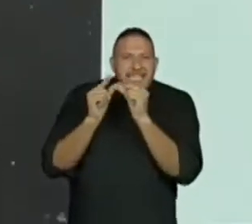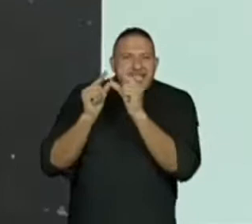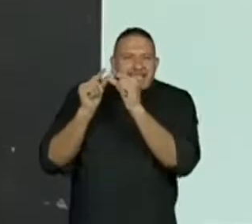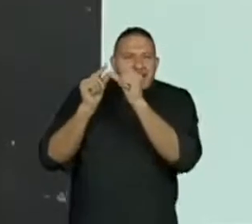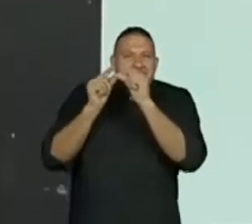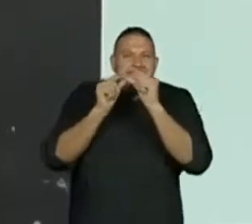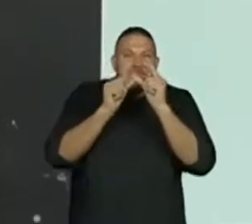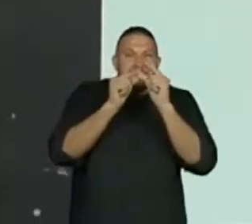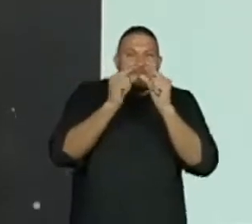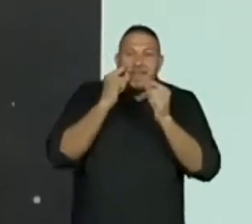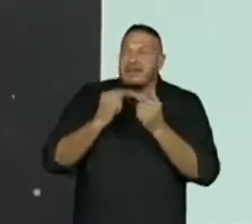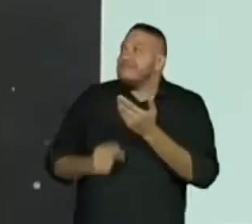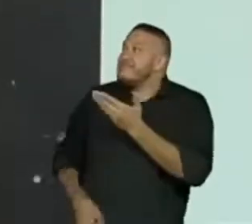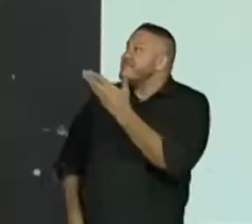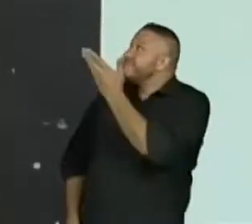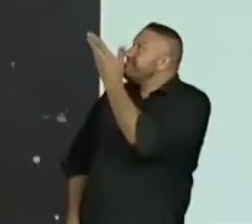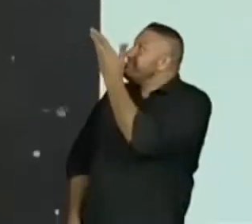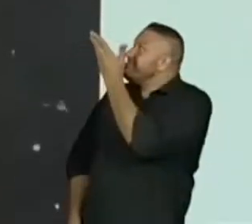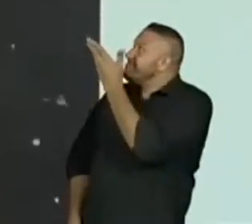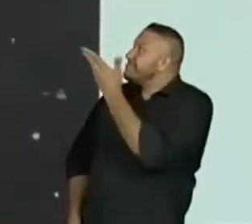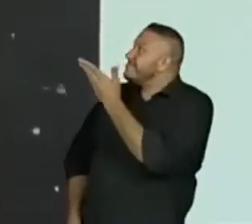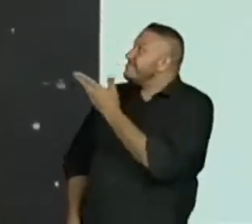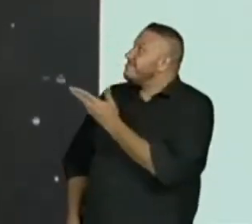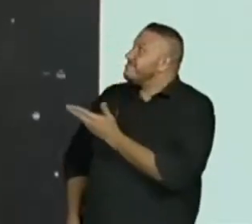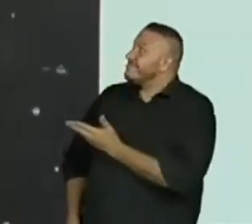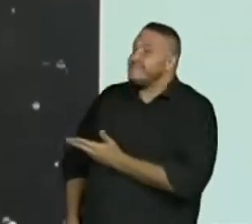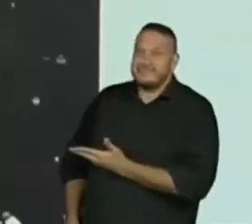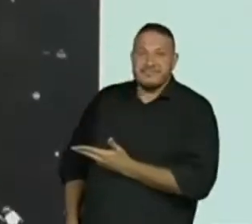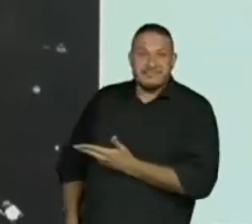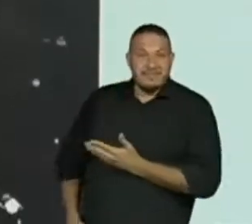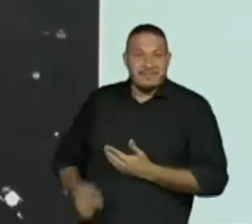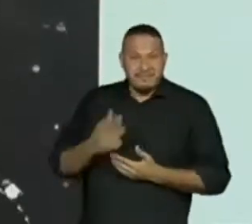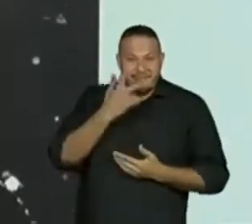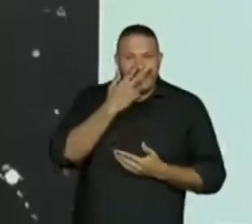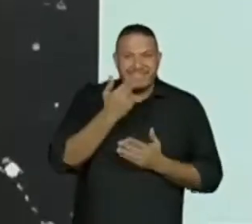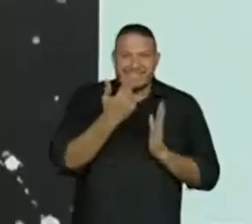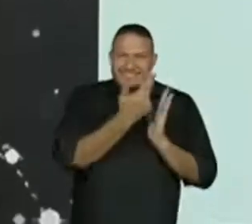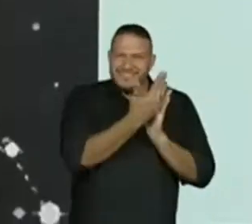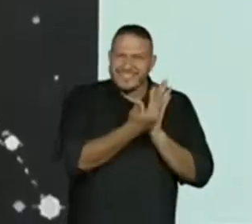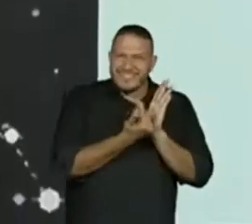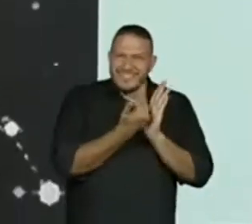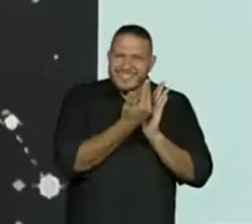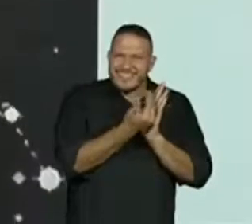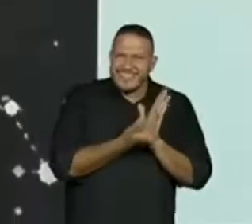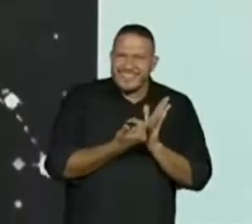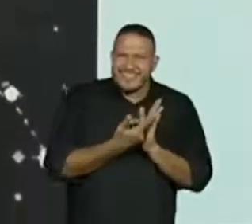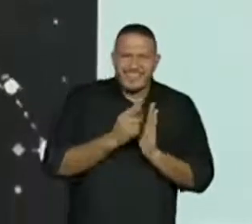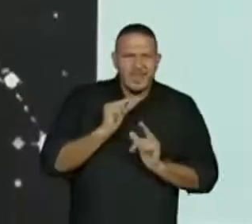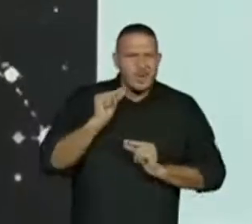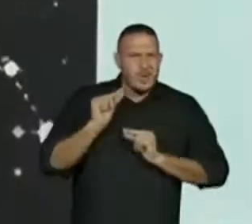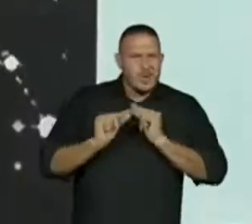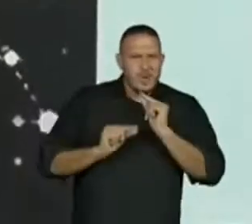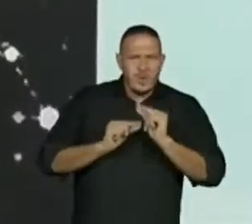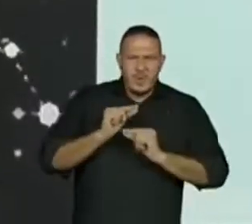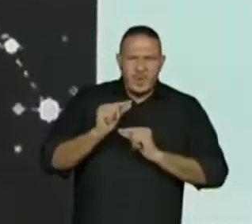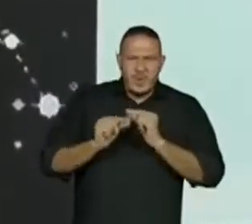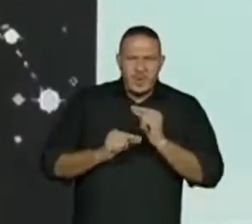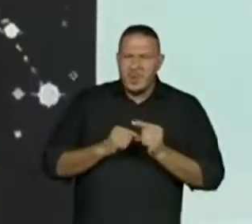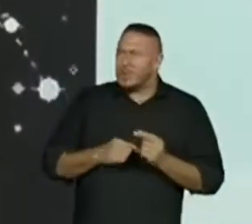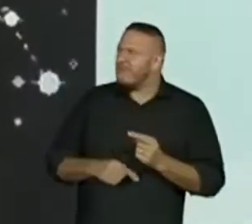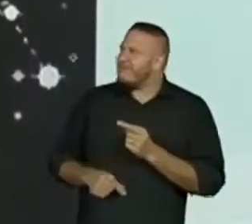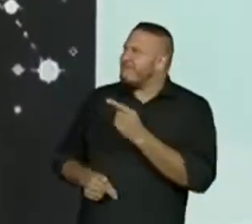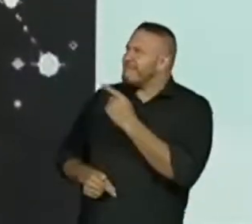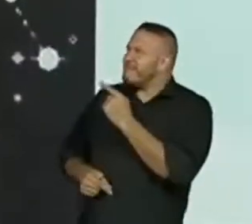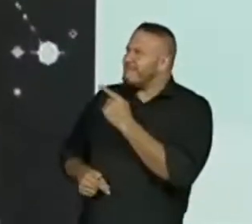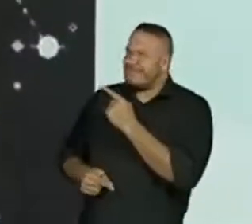que está aí ligado formando um desenho e o que será que essa constelação tem a